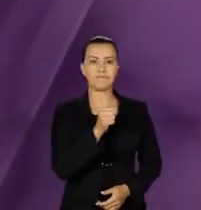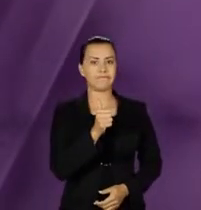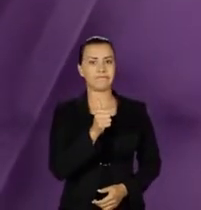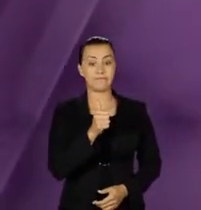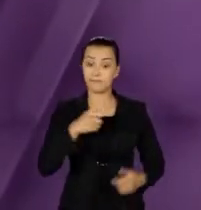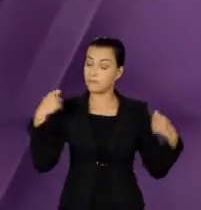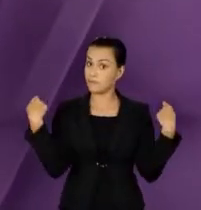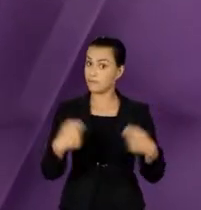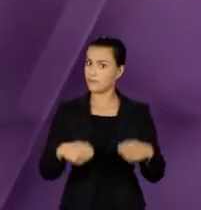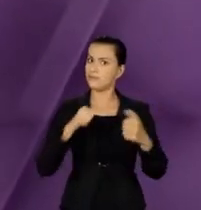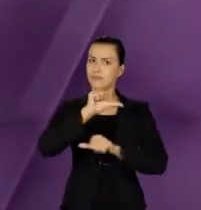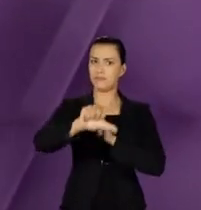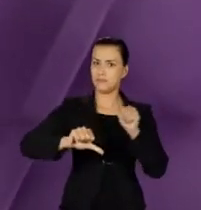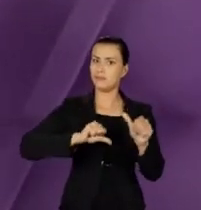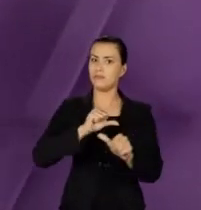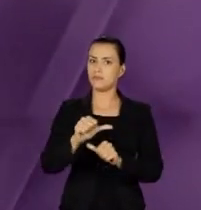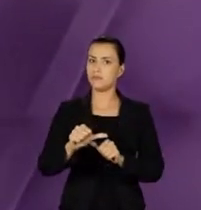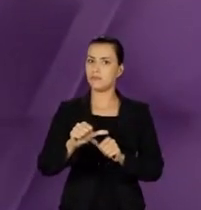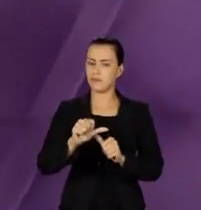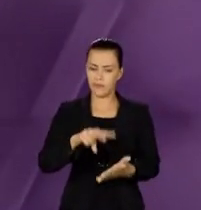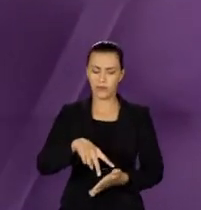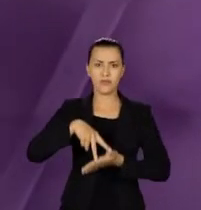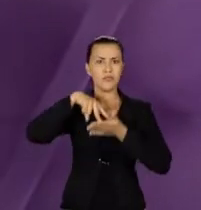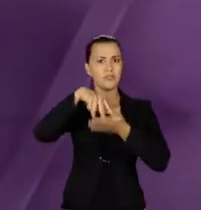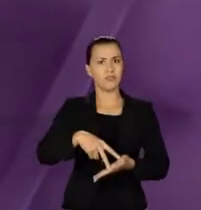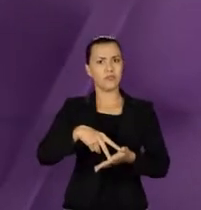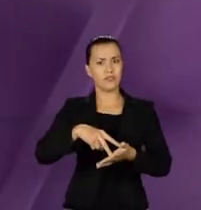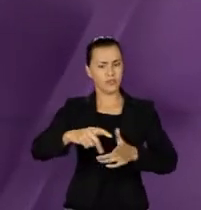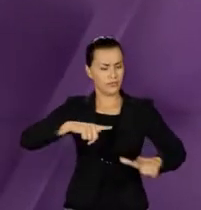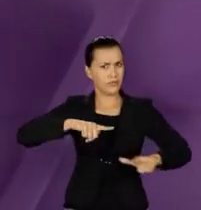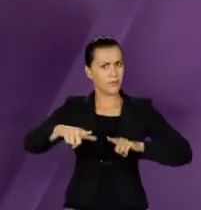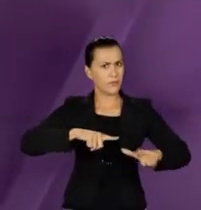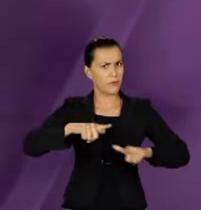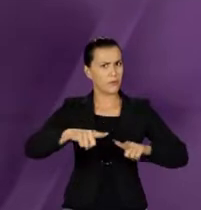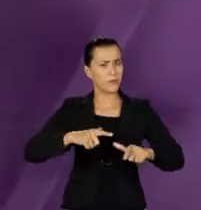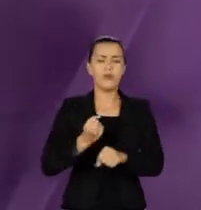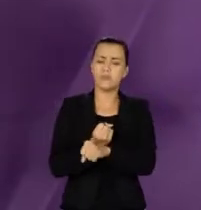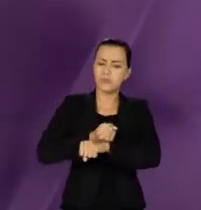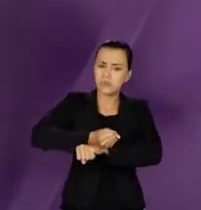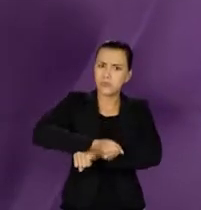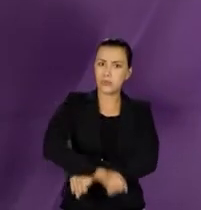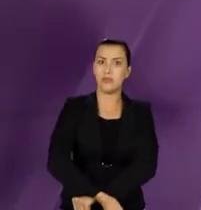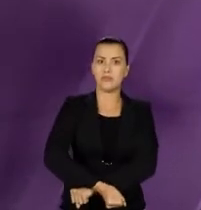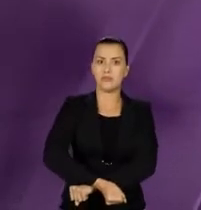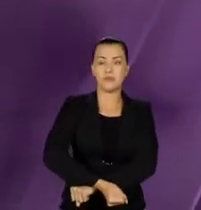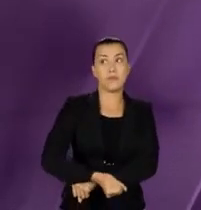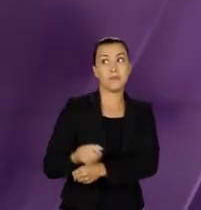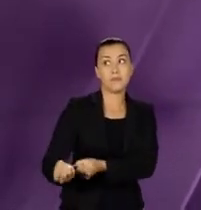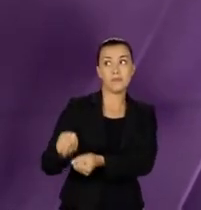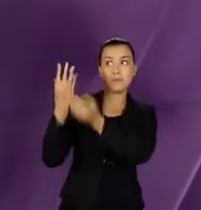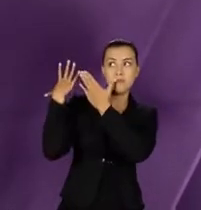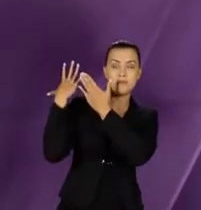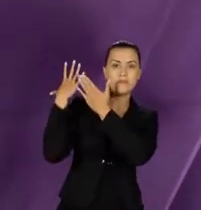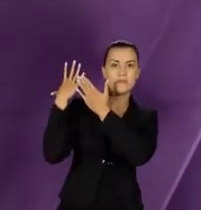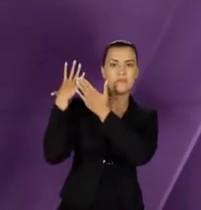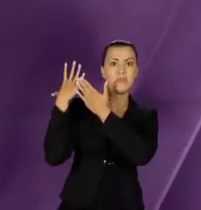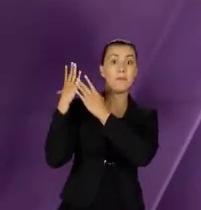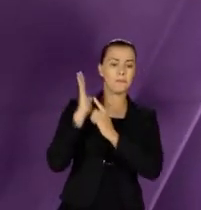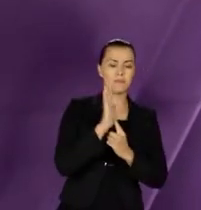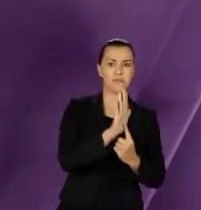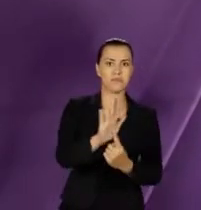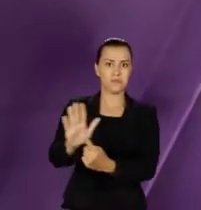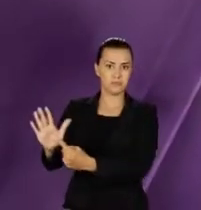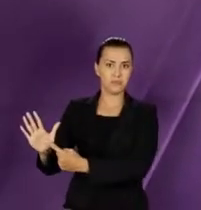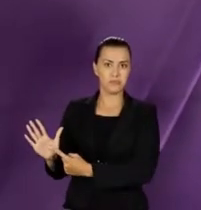preciso enfrentar esse problema com firmeza e trabalhar muito para deixar para trás estatísticas